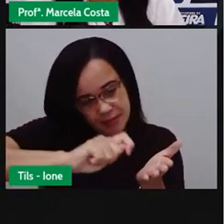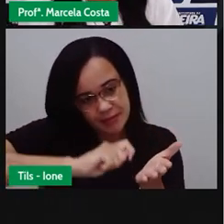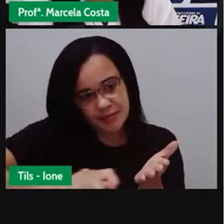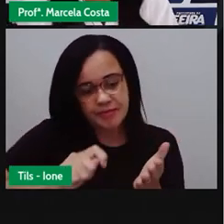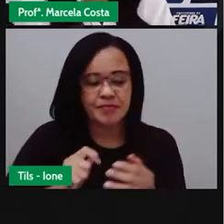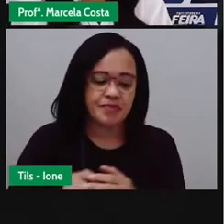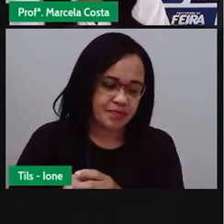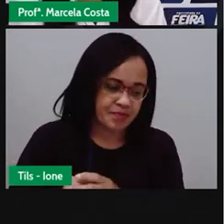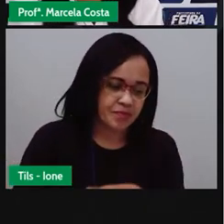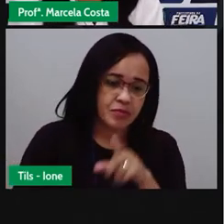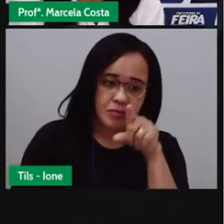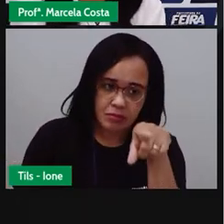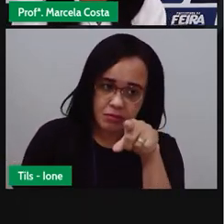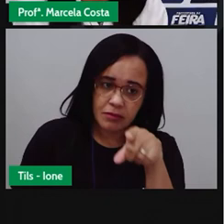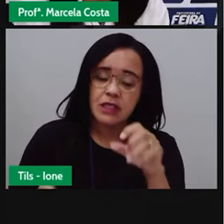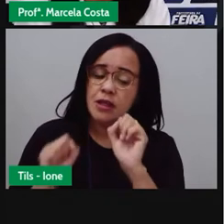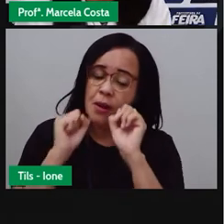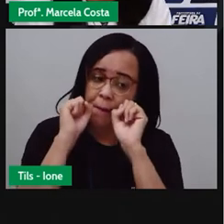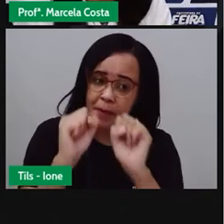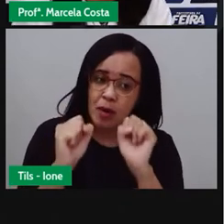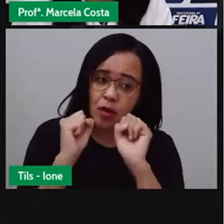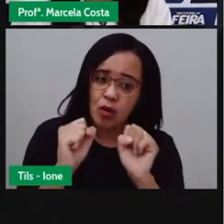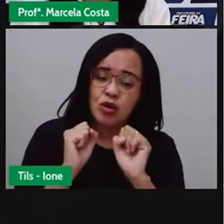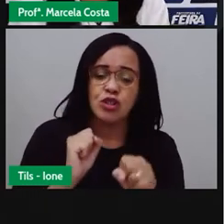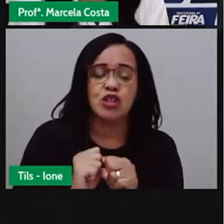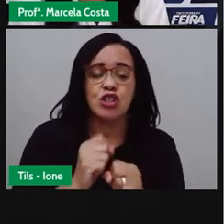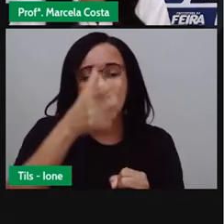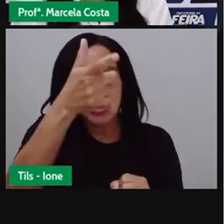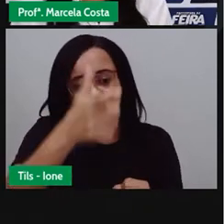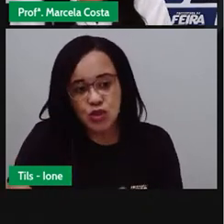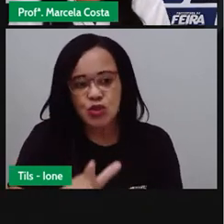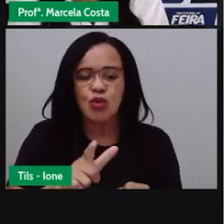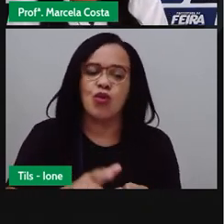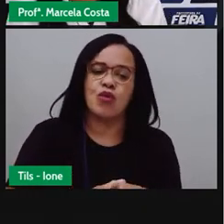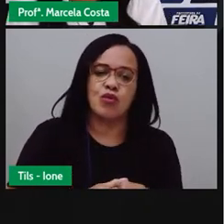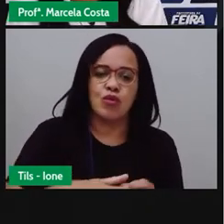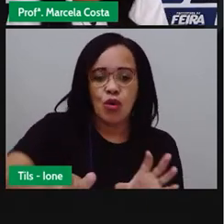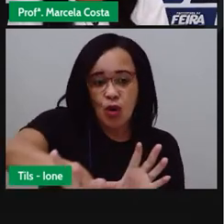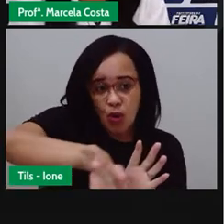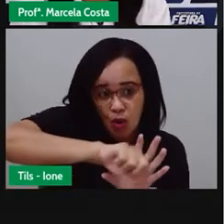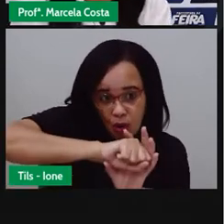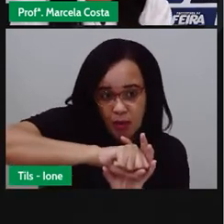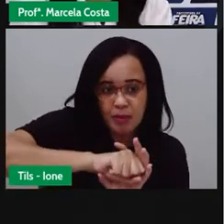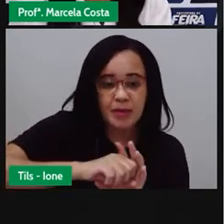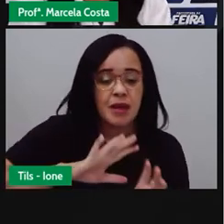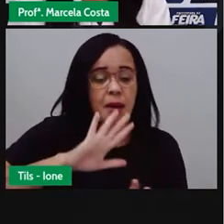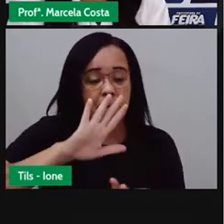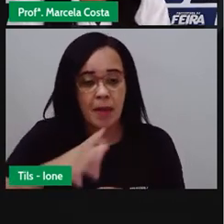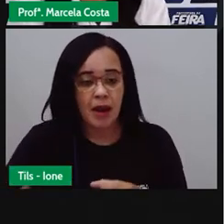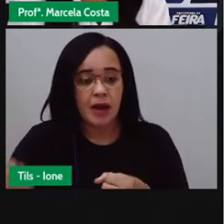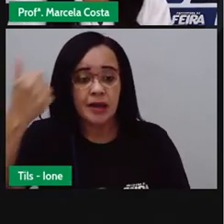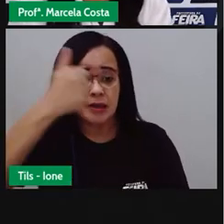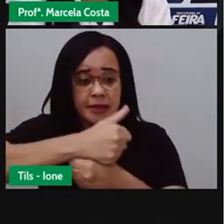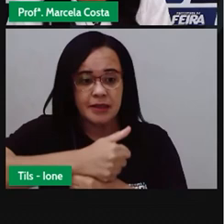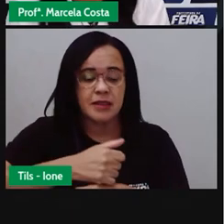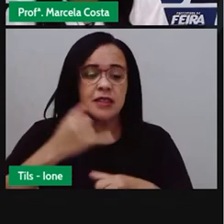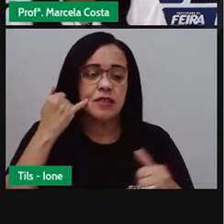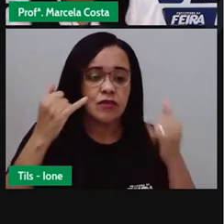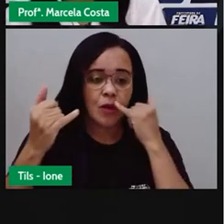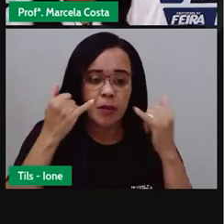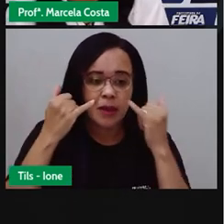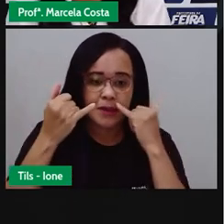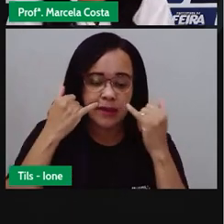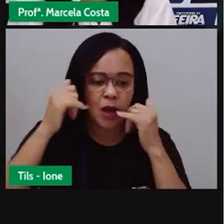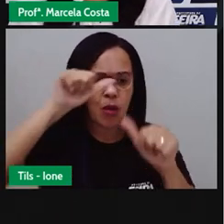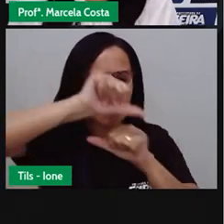Você pode reproduzir esse convite aí no seu caderno, substituindo as informações com o nome do